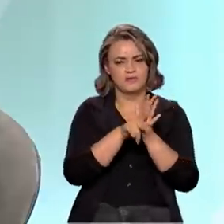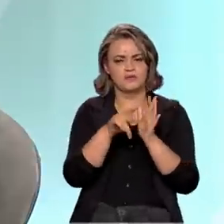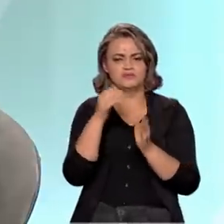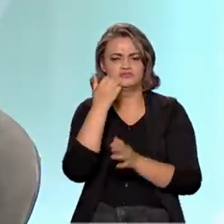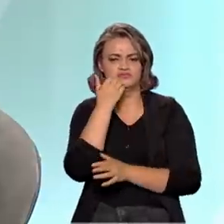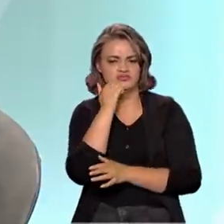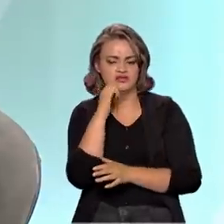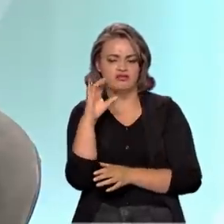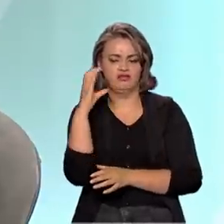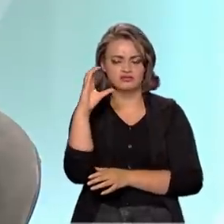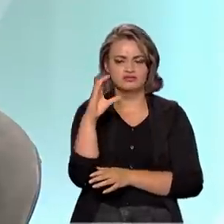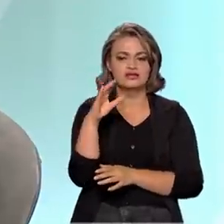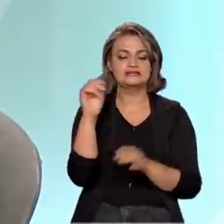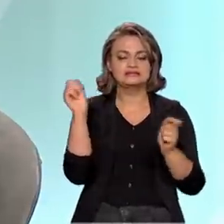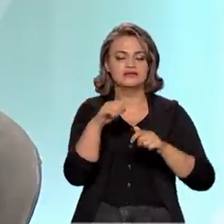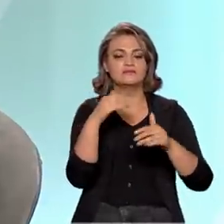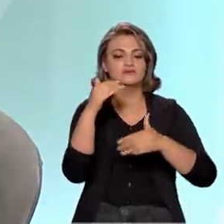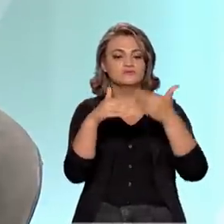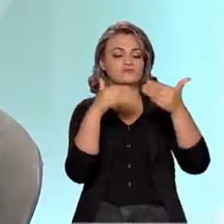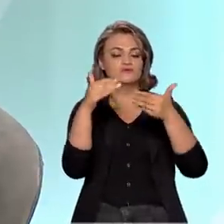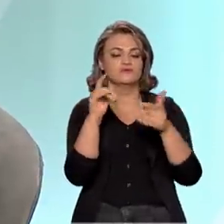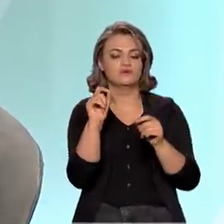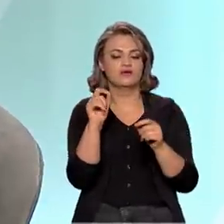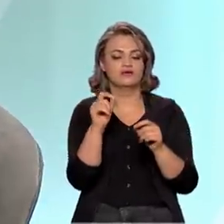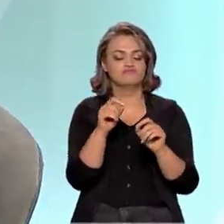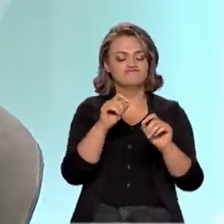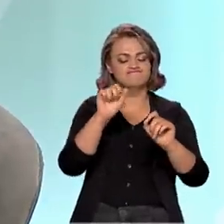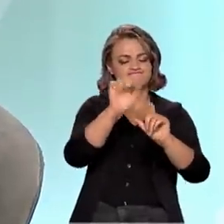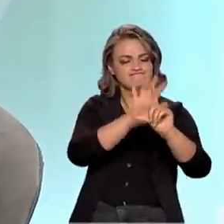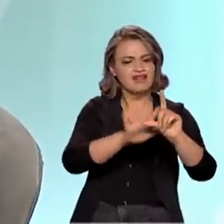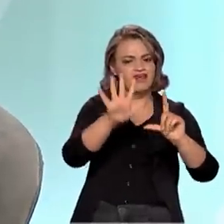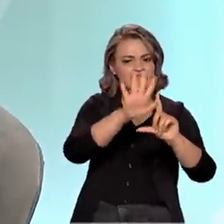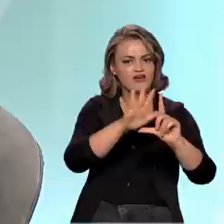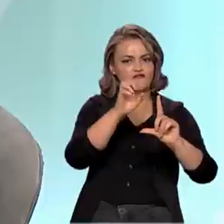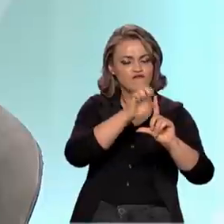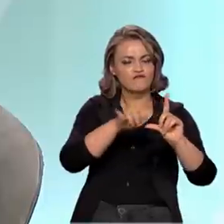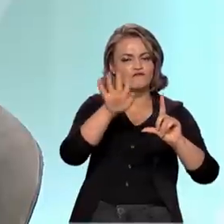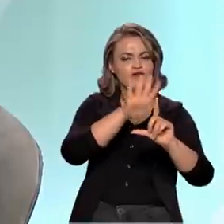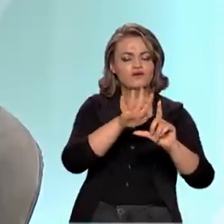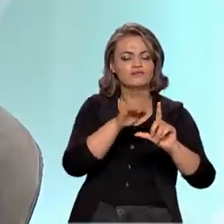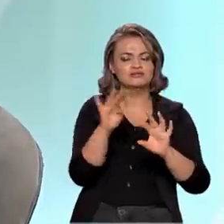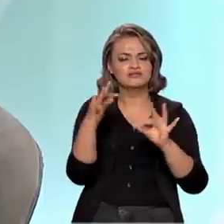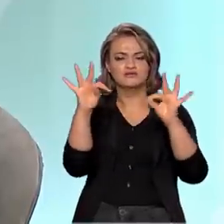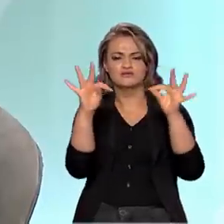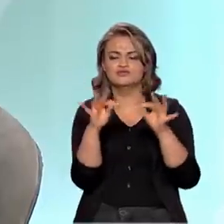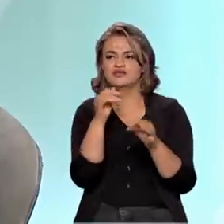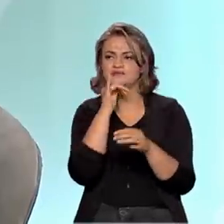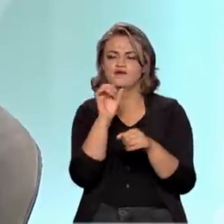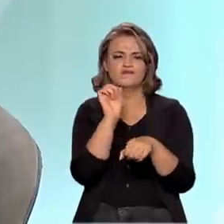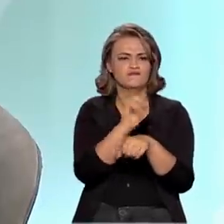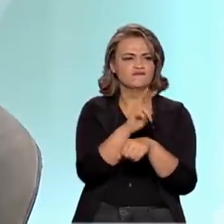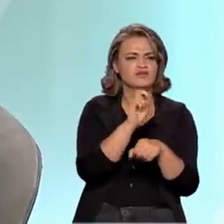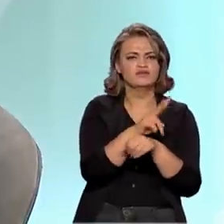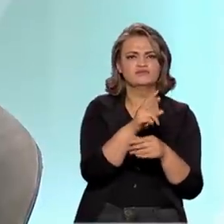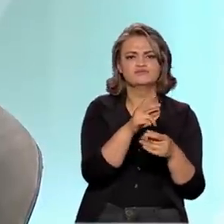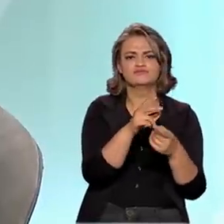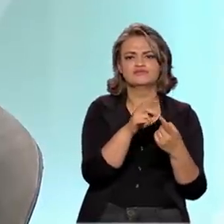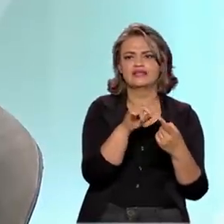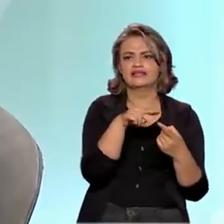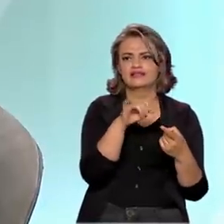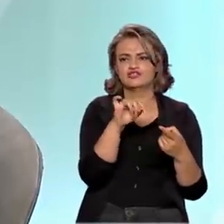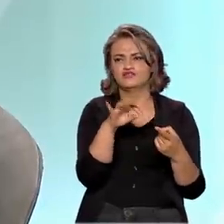que conseguem desenvolver as plataformas, como a gente chama, dessas tecnologias, sei lá, vírus irradiado, vírus